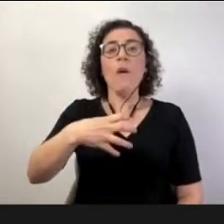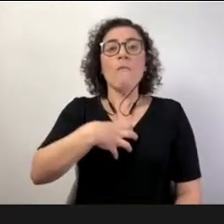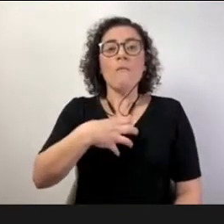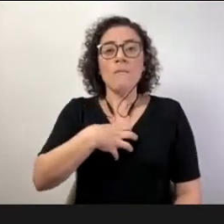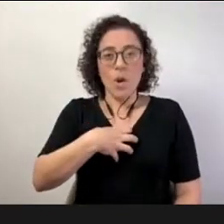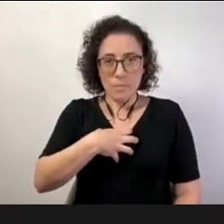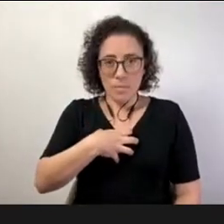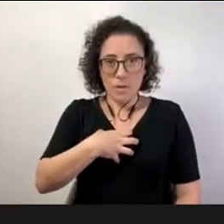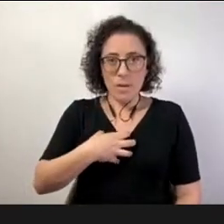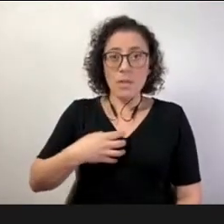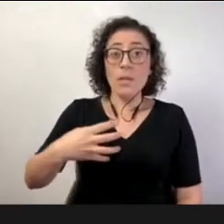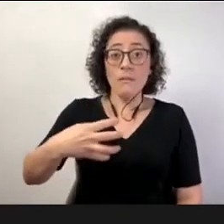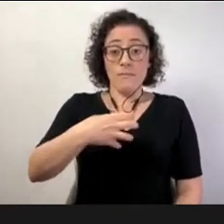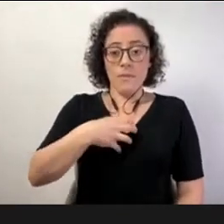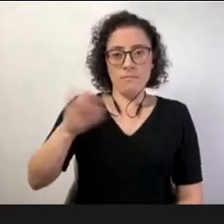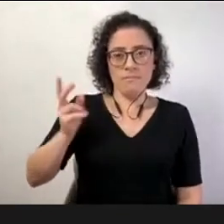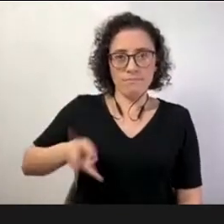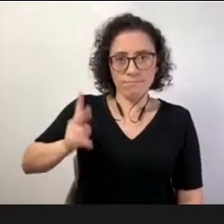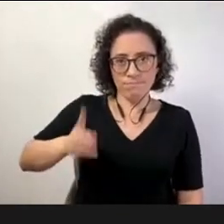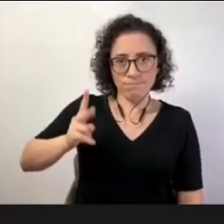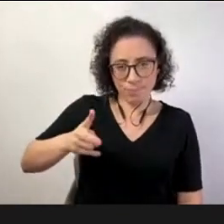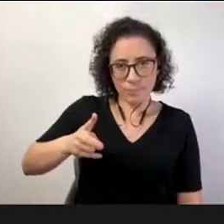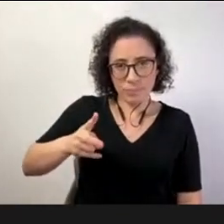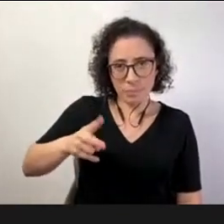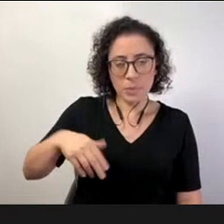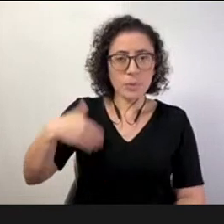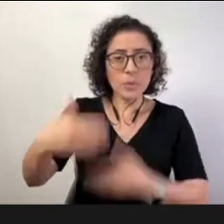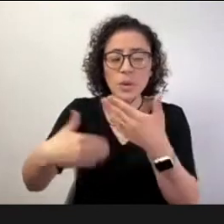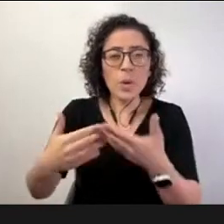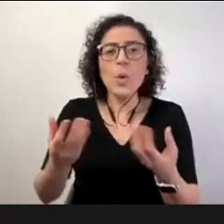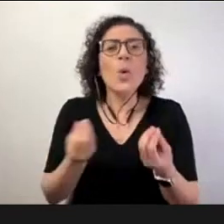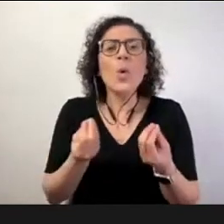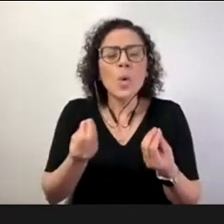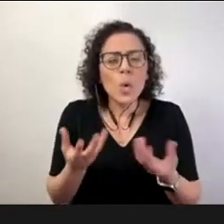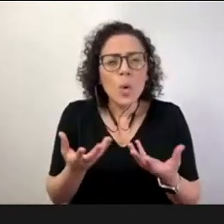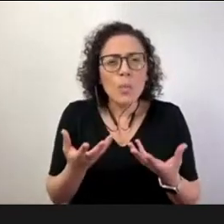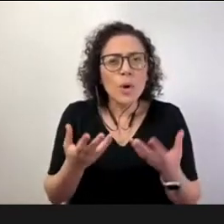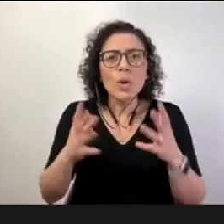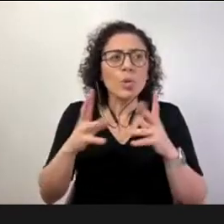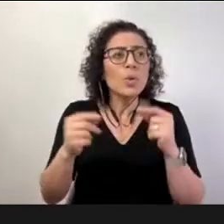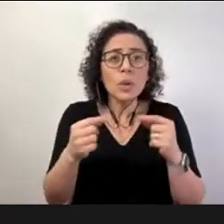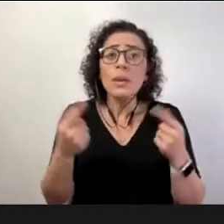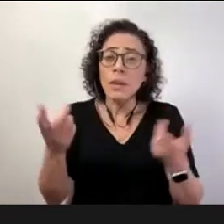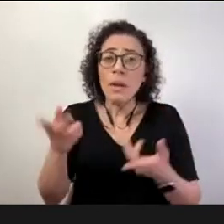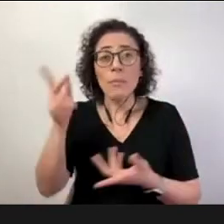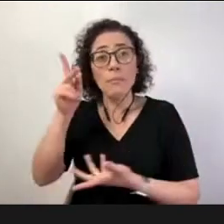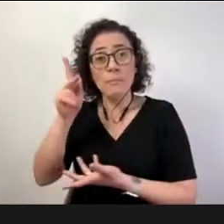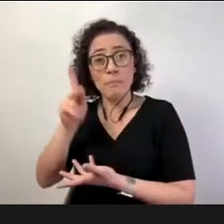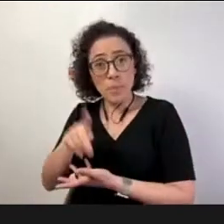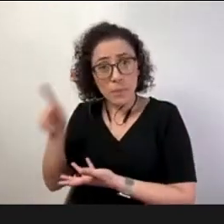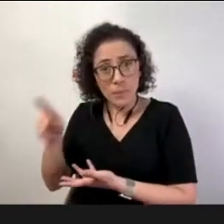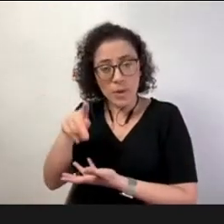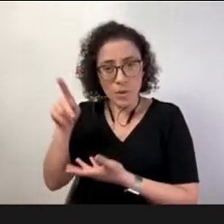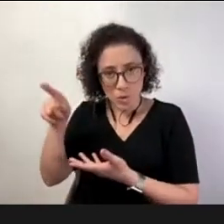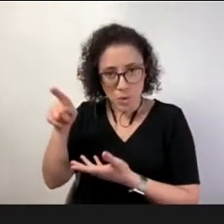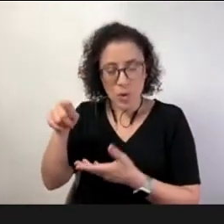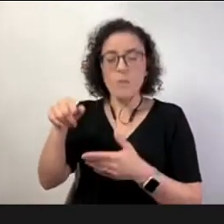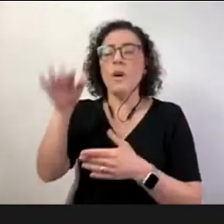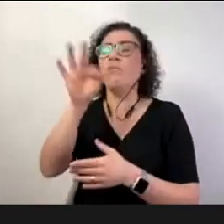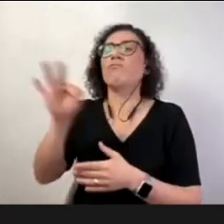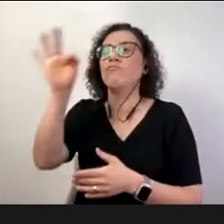devemos usar na formação formas em tudo semelhantes àquelas que os professores vão encontrar na sua vida profissional